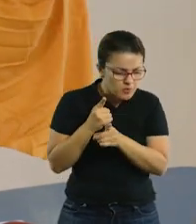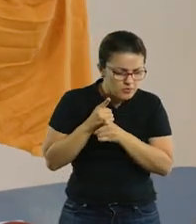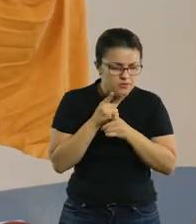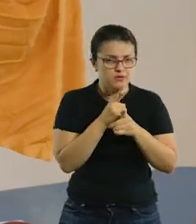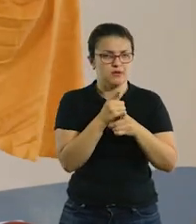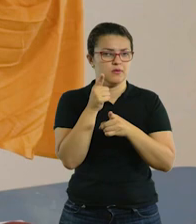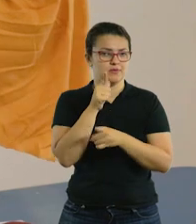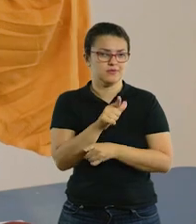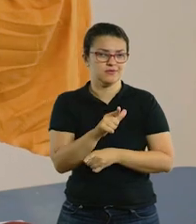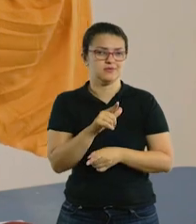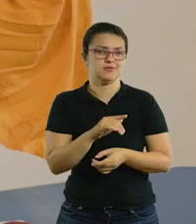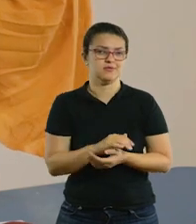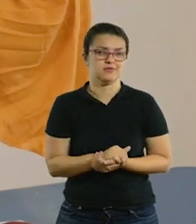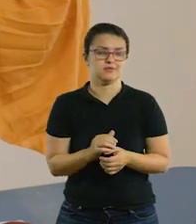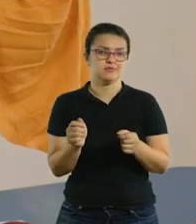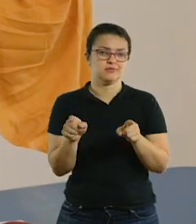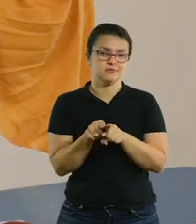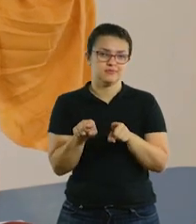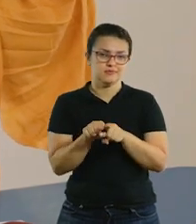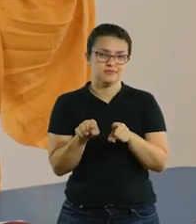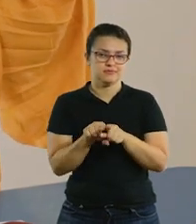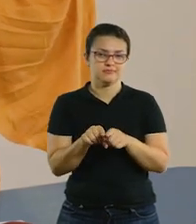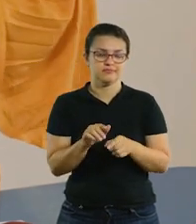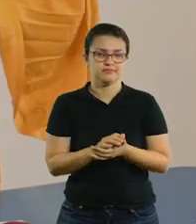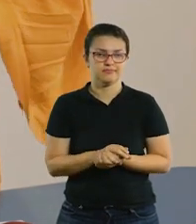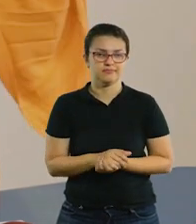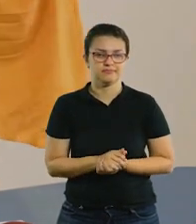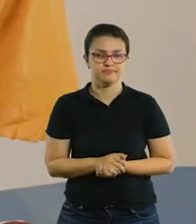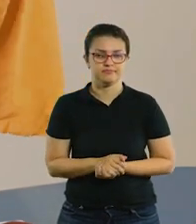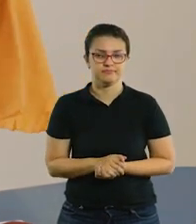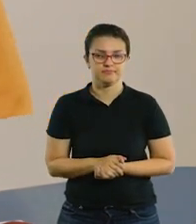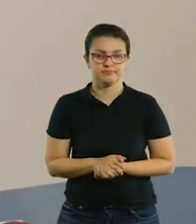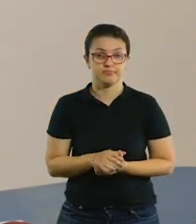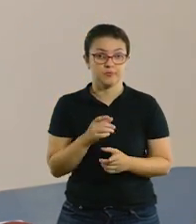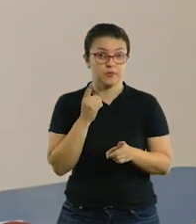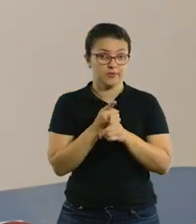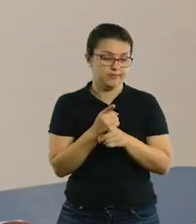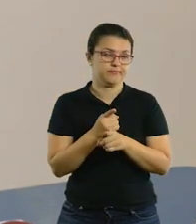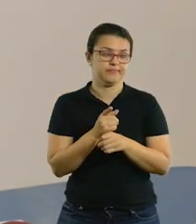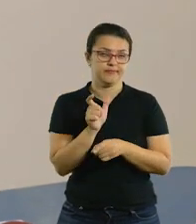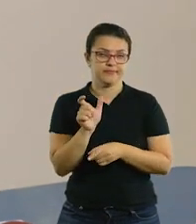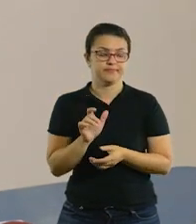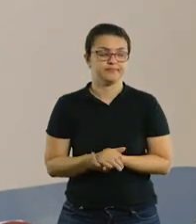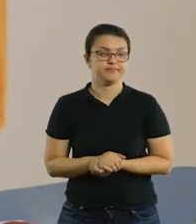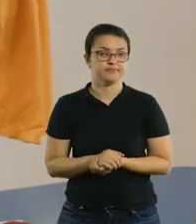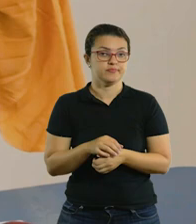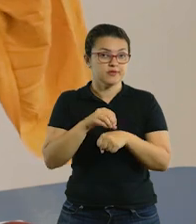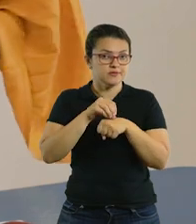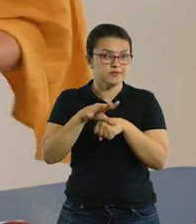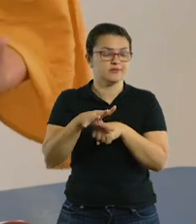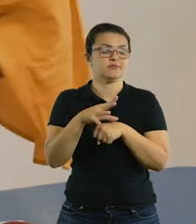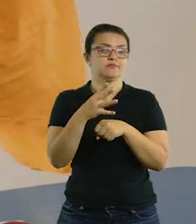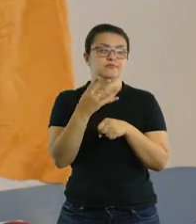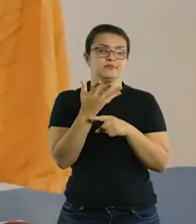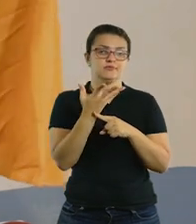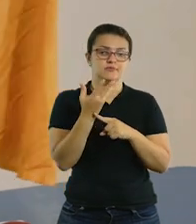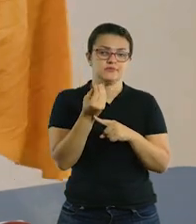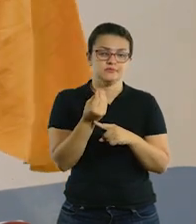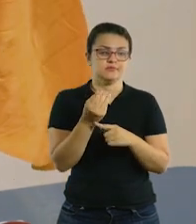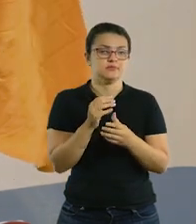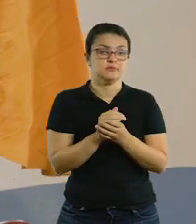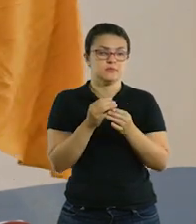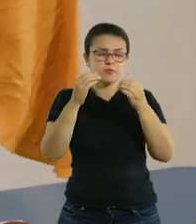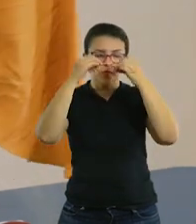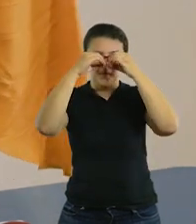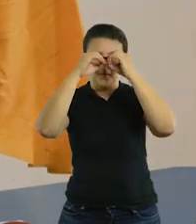localizar algumas palavras também com a criança nesse caça-palavras. A sugestão de arte está bem